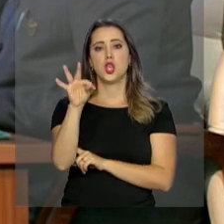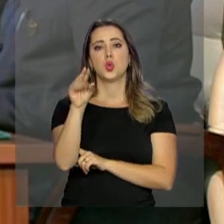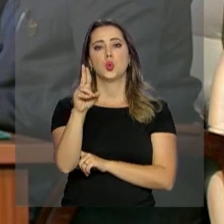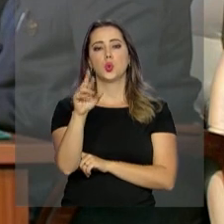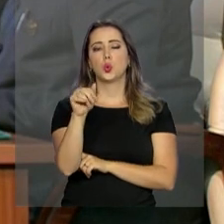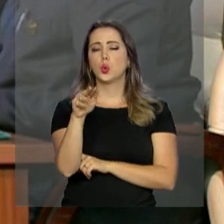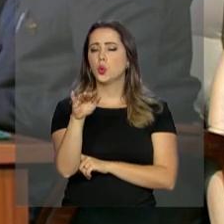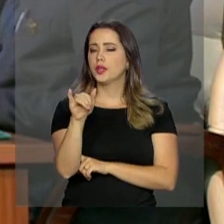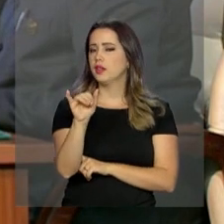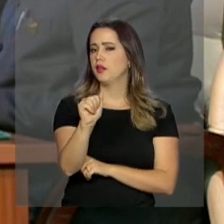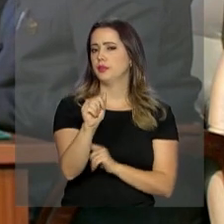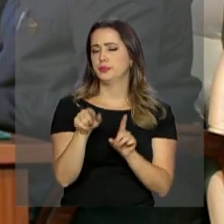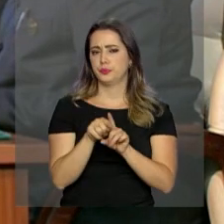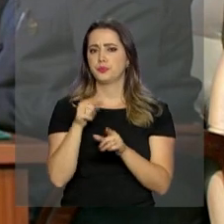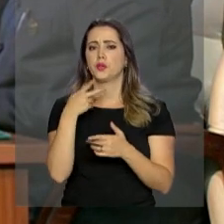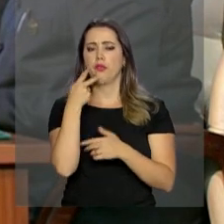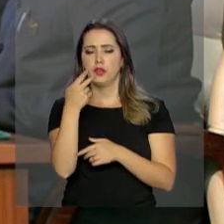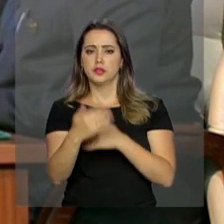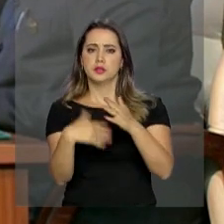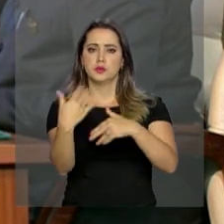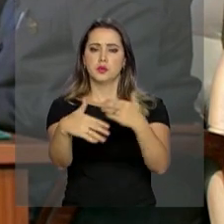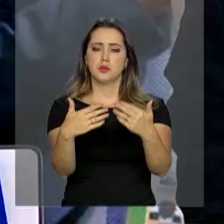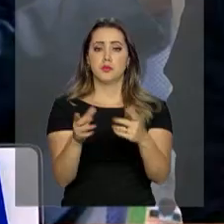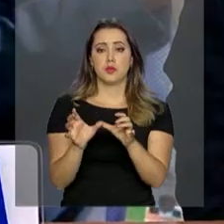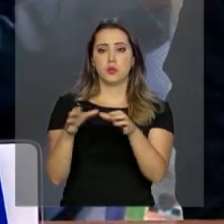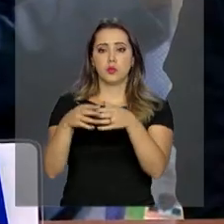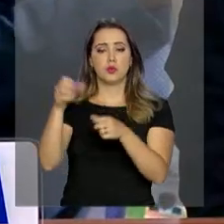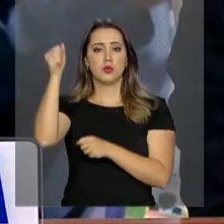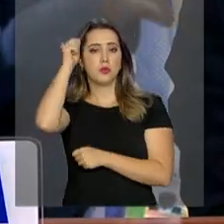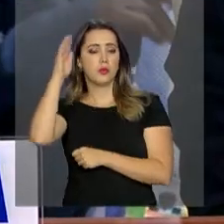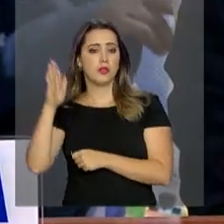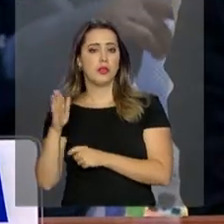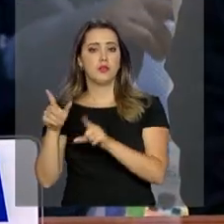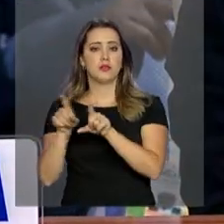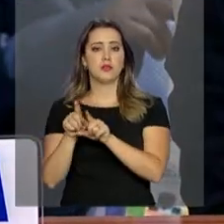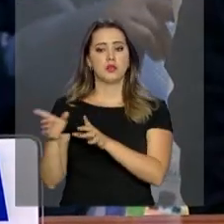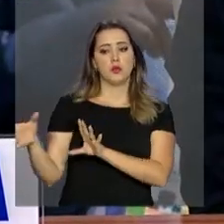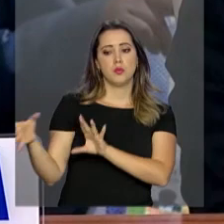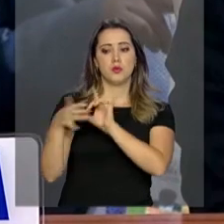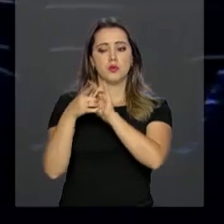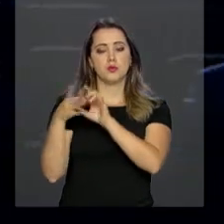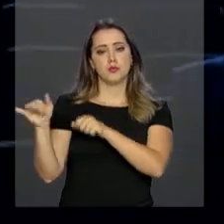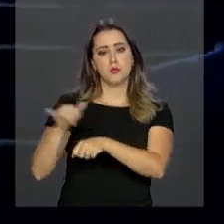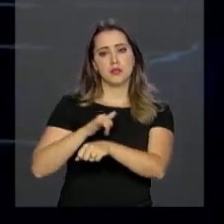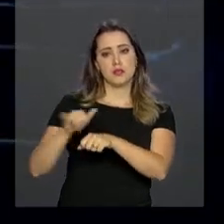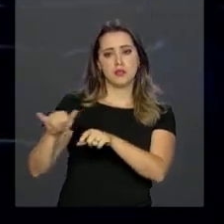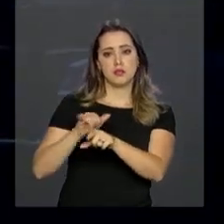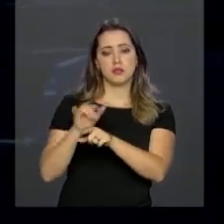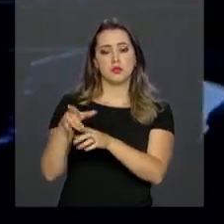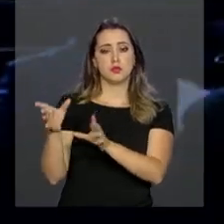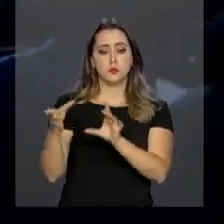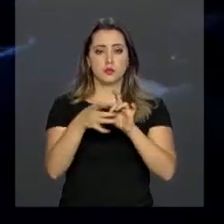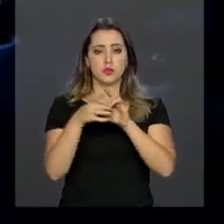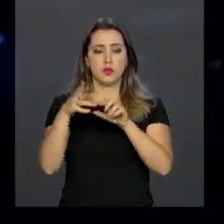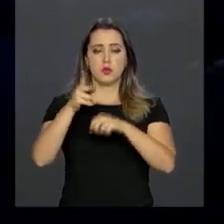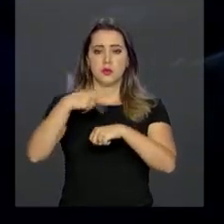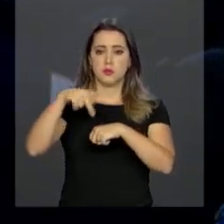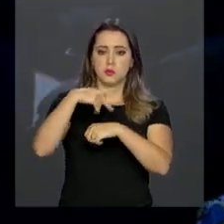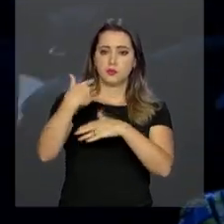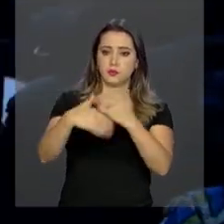sobre ações para o desenvolvimento econômico e social da África e sobre como estreitar as relações com as demais nações em